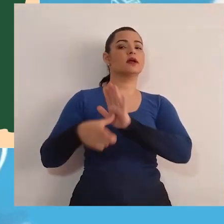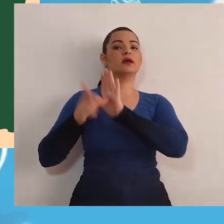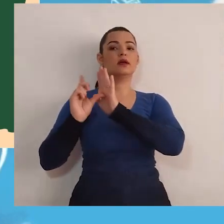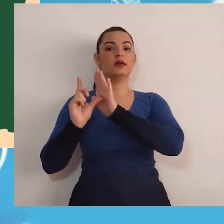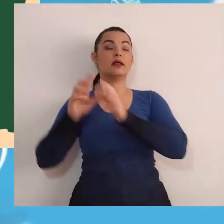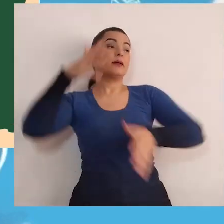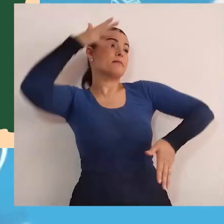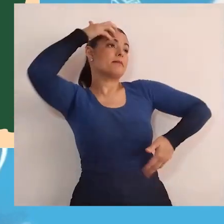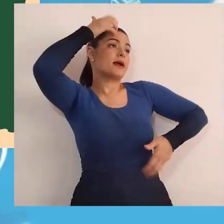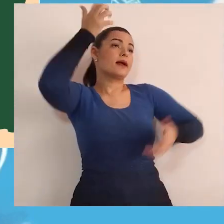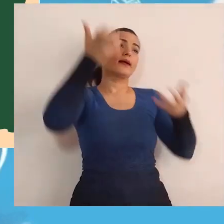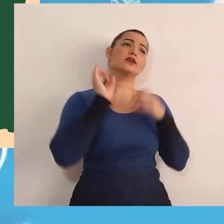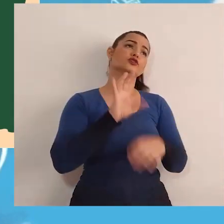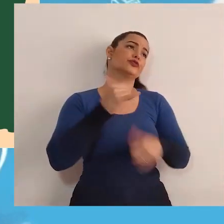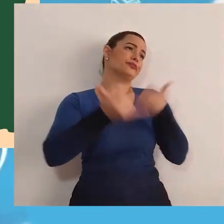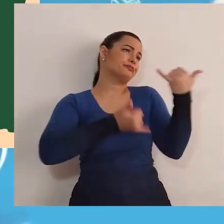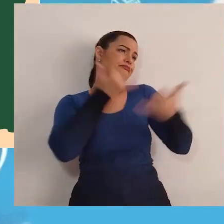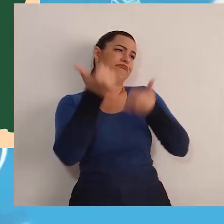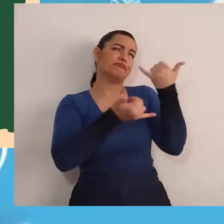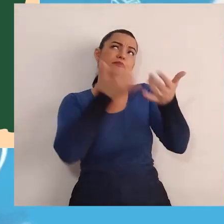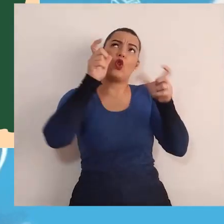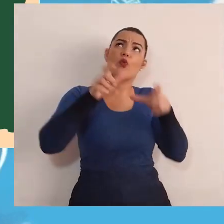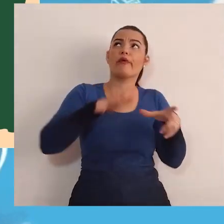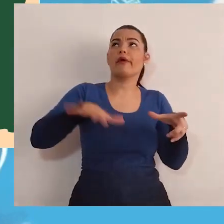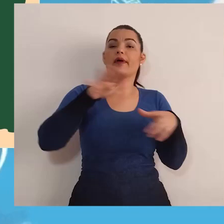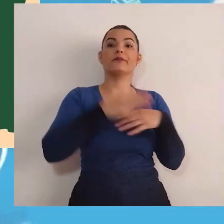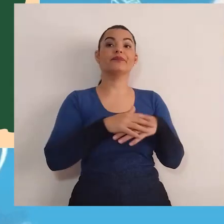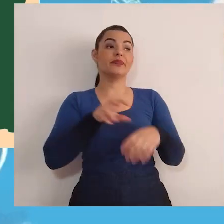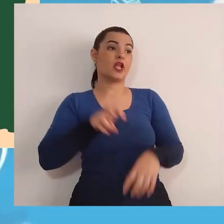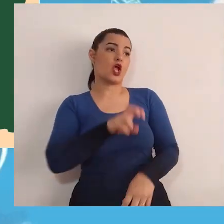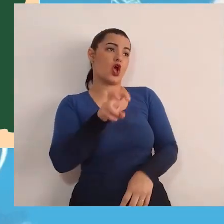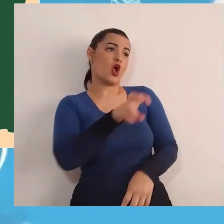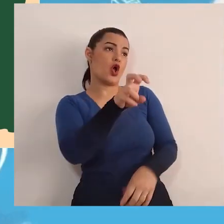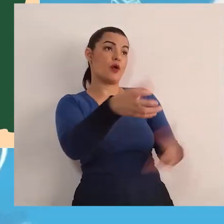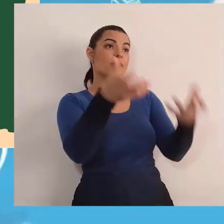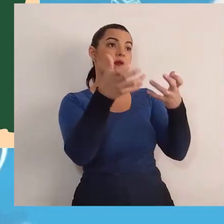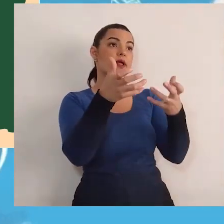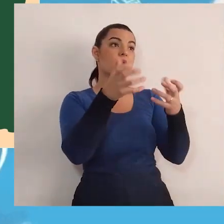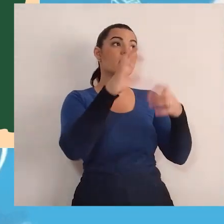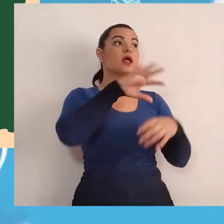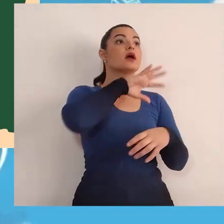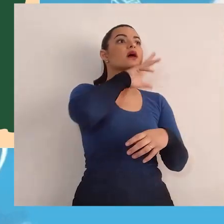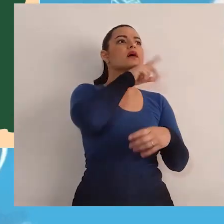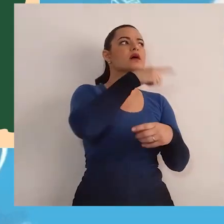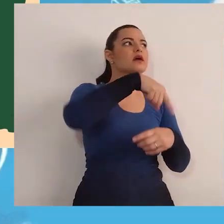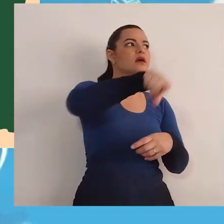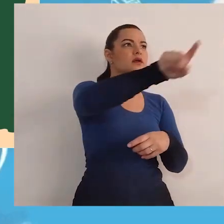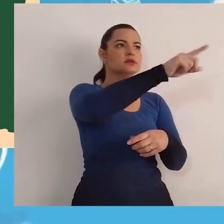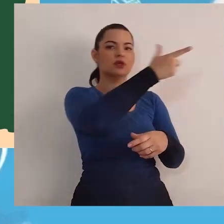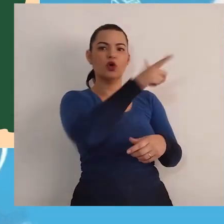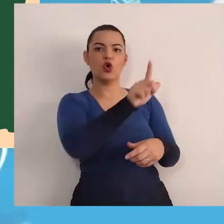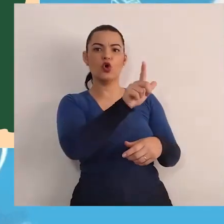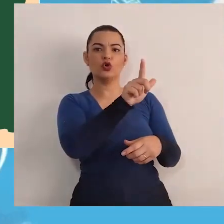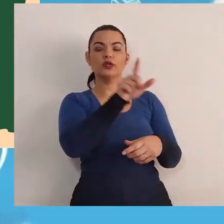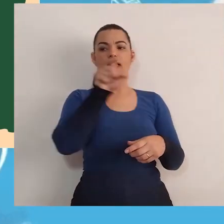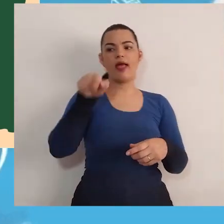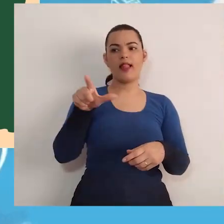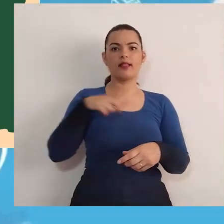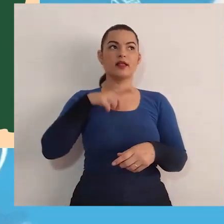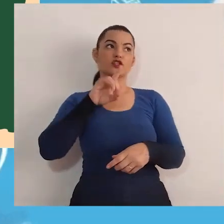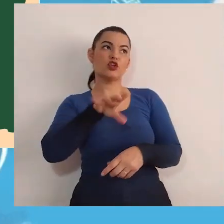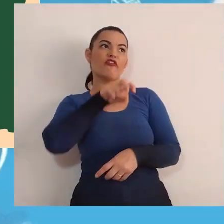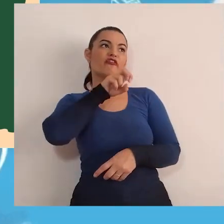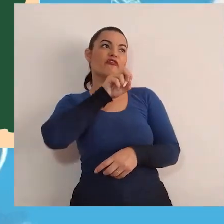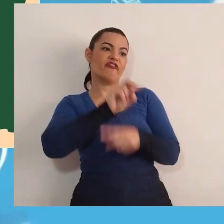brincar. A cobra quer que os outros animais saibam que ela não é feita só de veneno. E a coruja